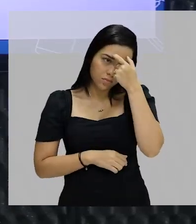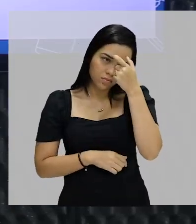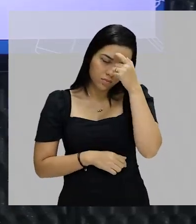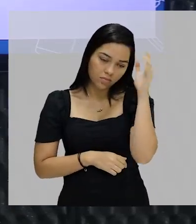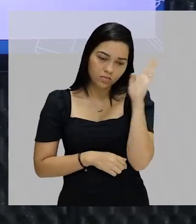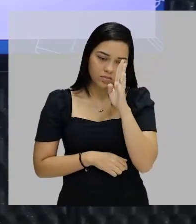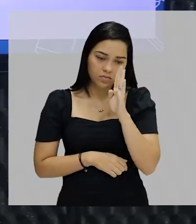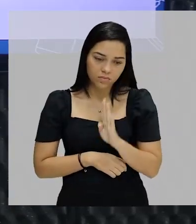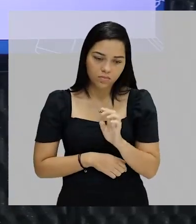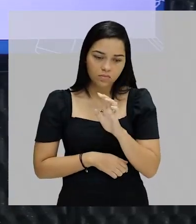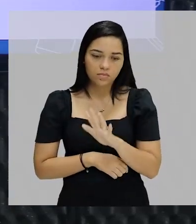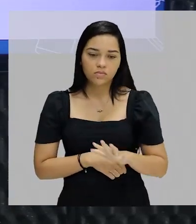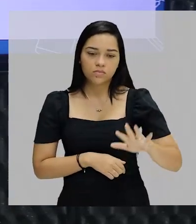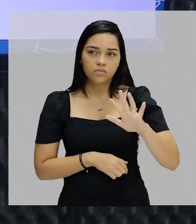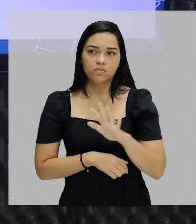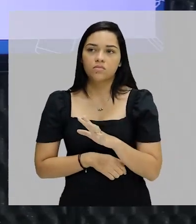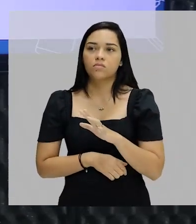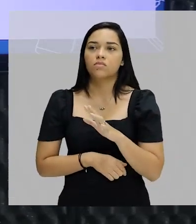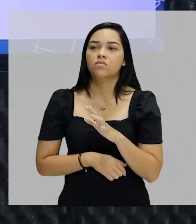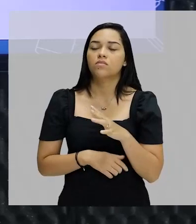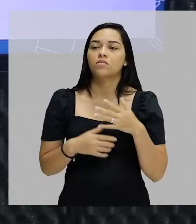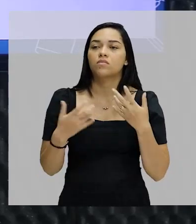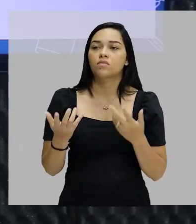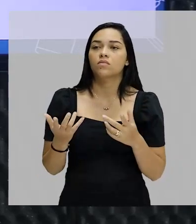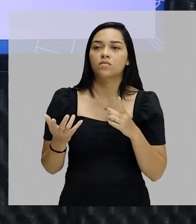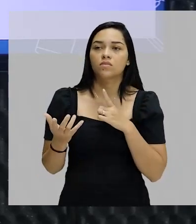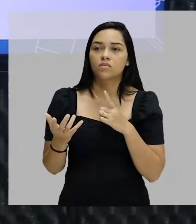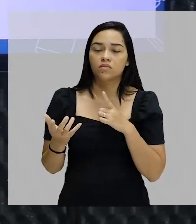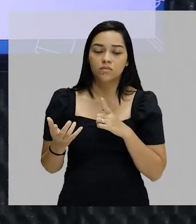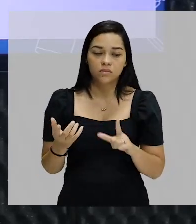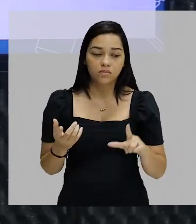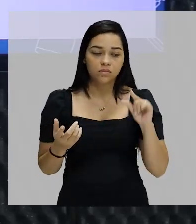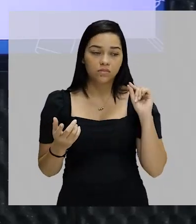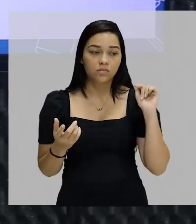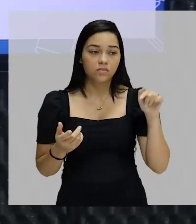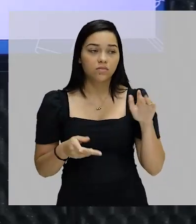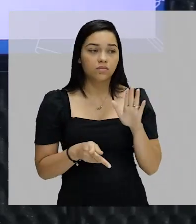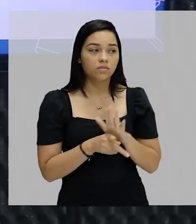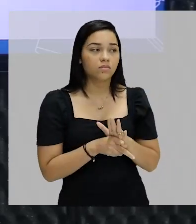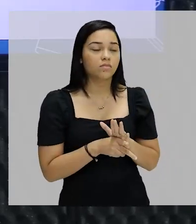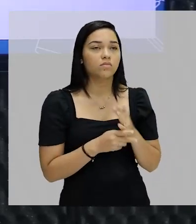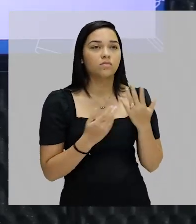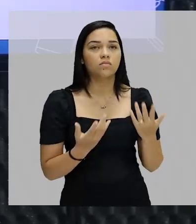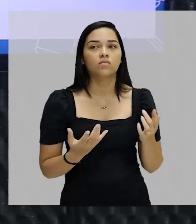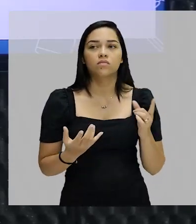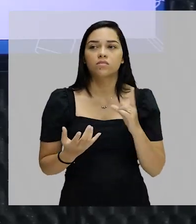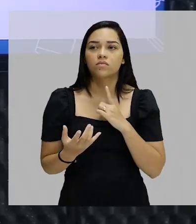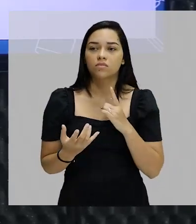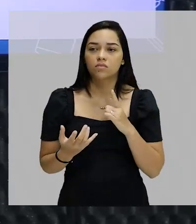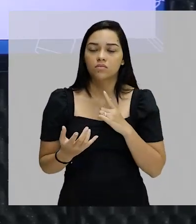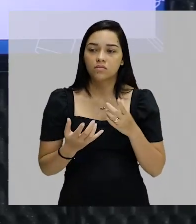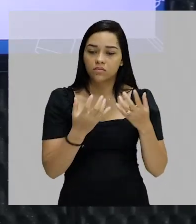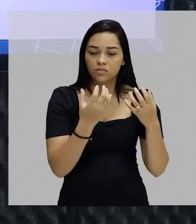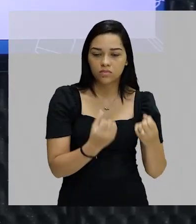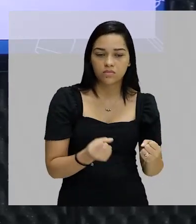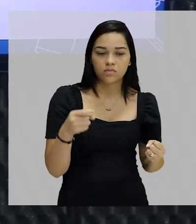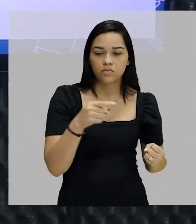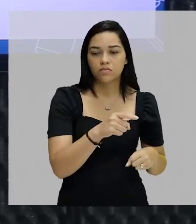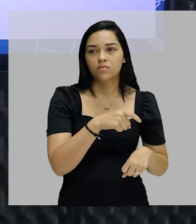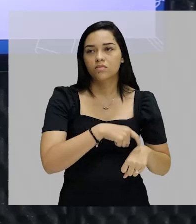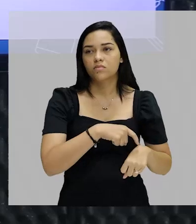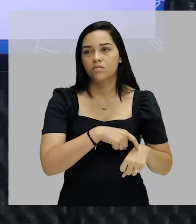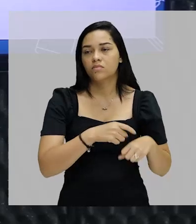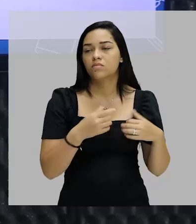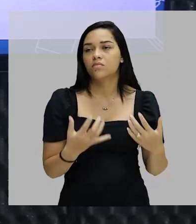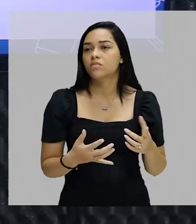brasileira, europeia, americana, acabaram adotando isso no seu discurso, acabaram concordando, naquele momento,